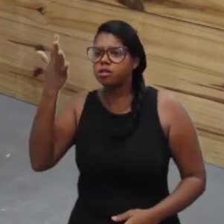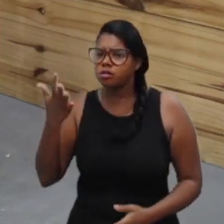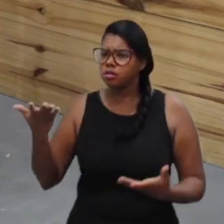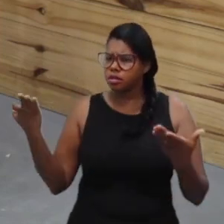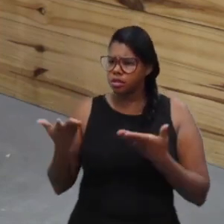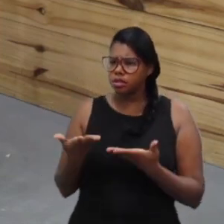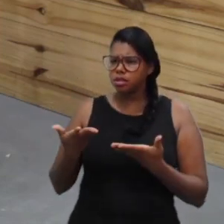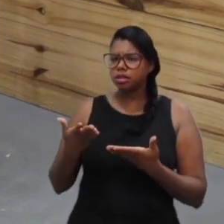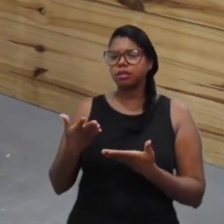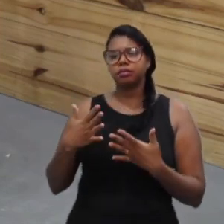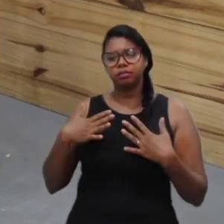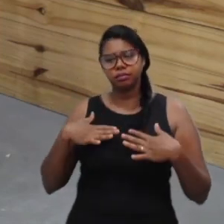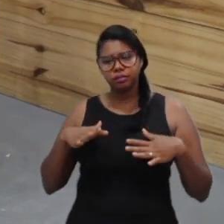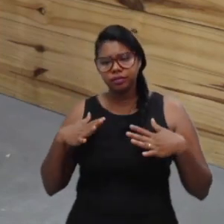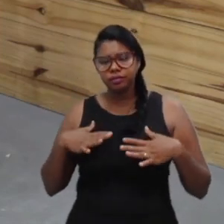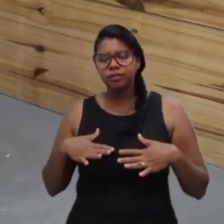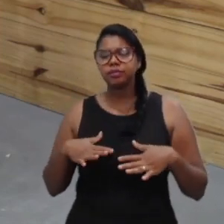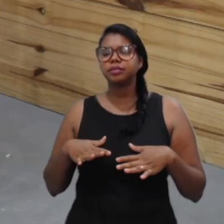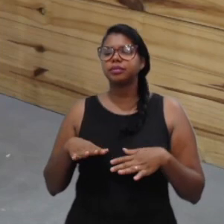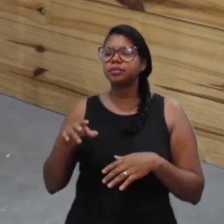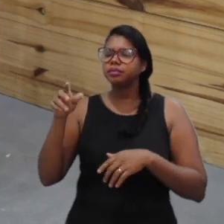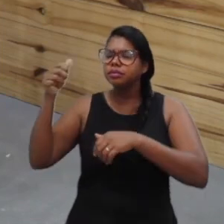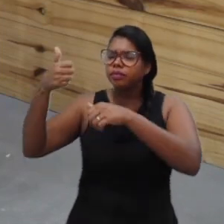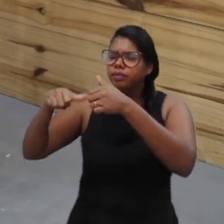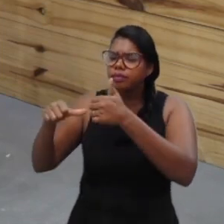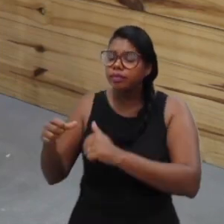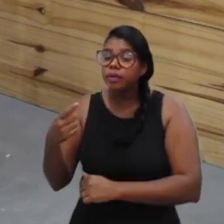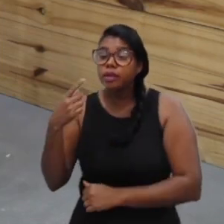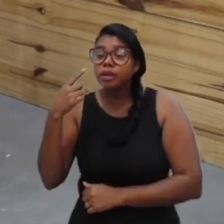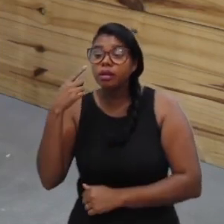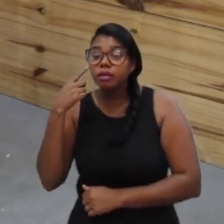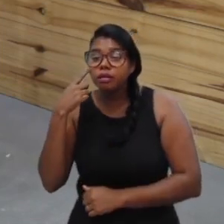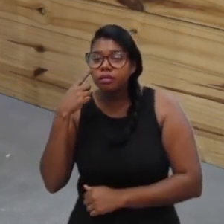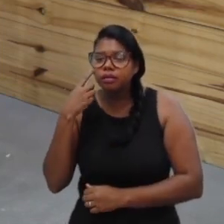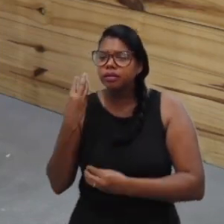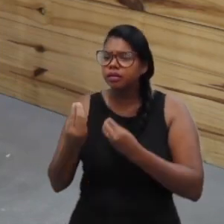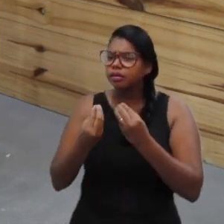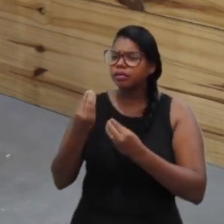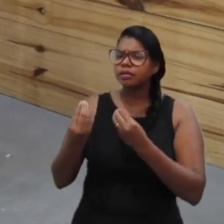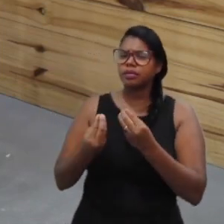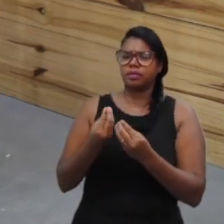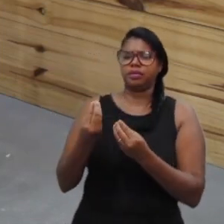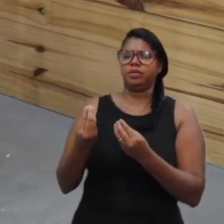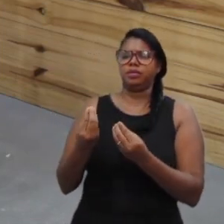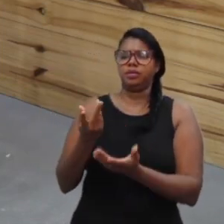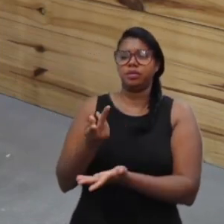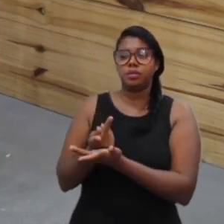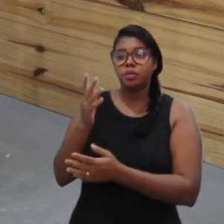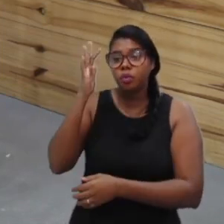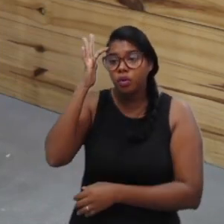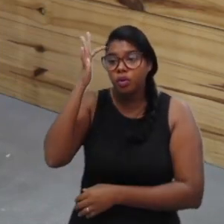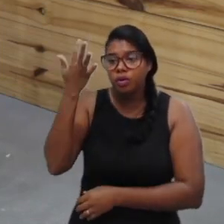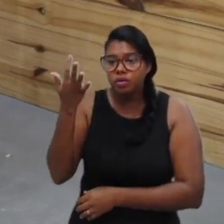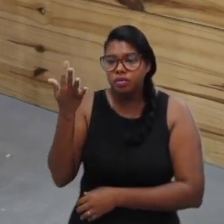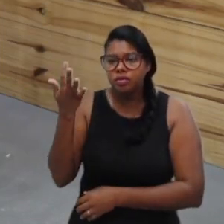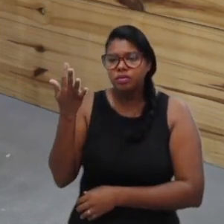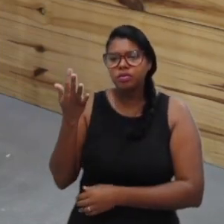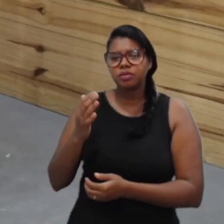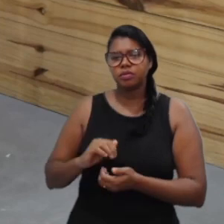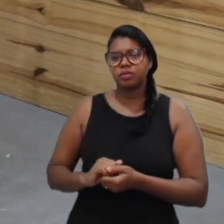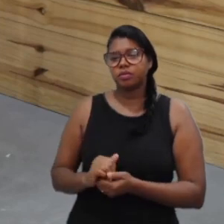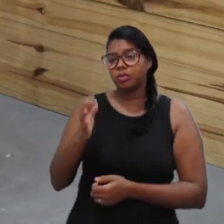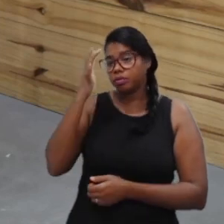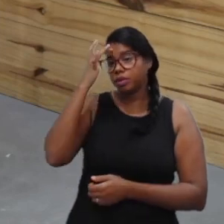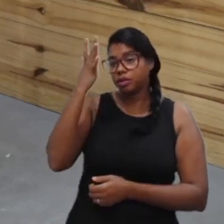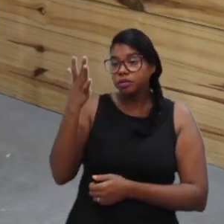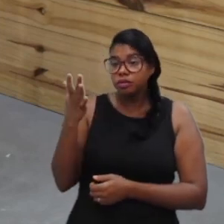procurar, às vezes, o caminho mais curto, o caminho mais fácil. Tem que você